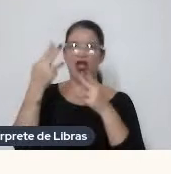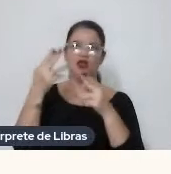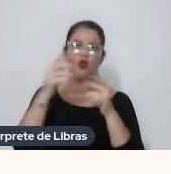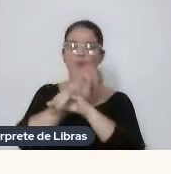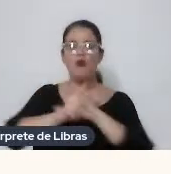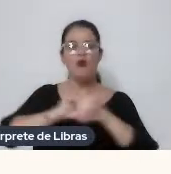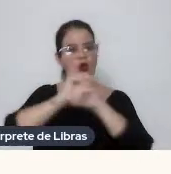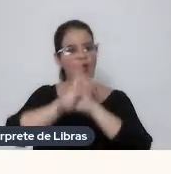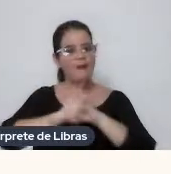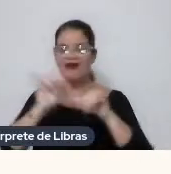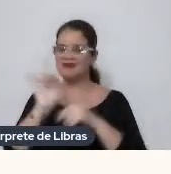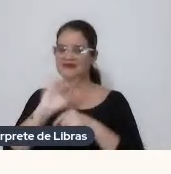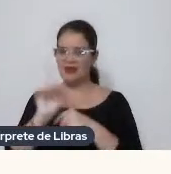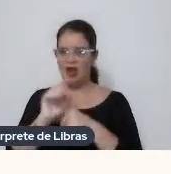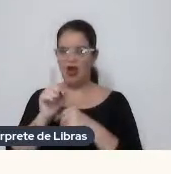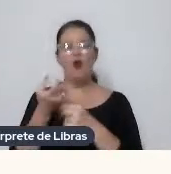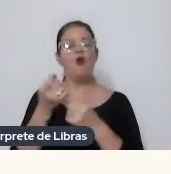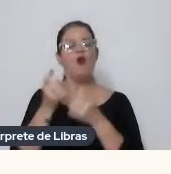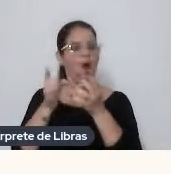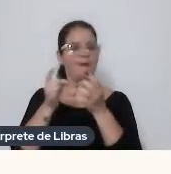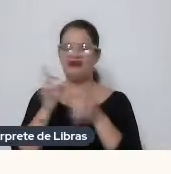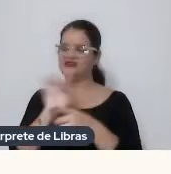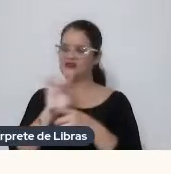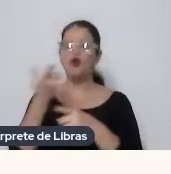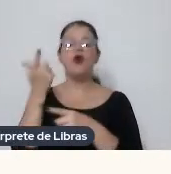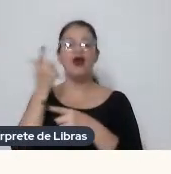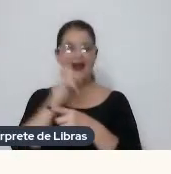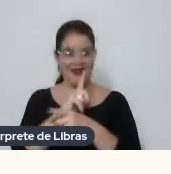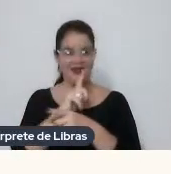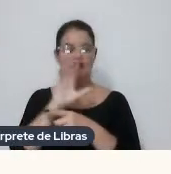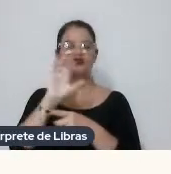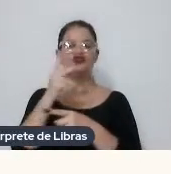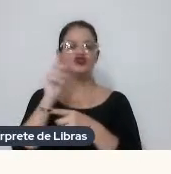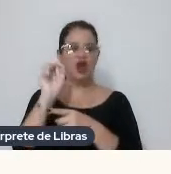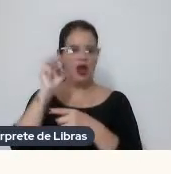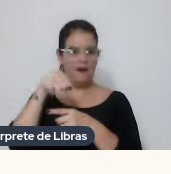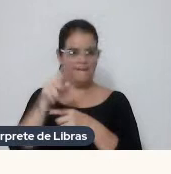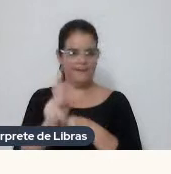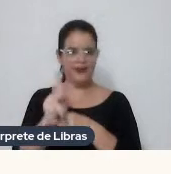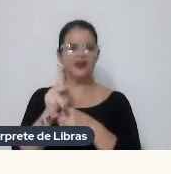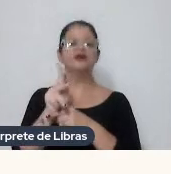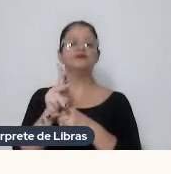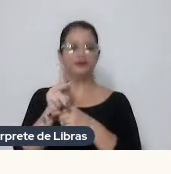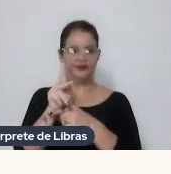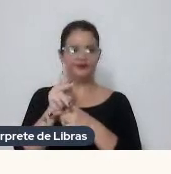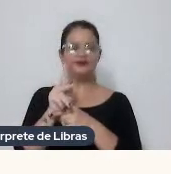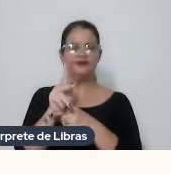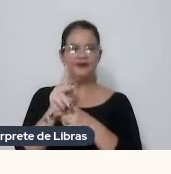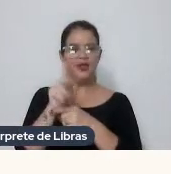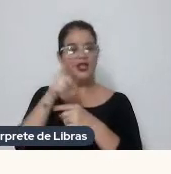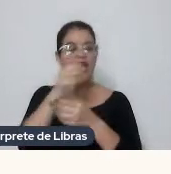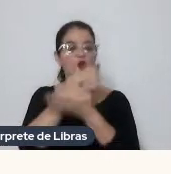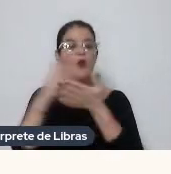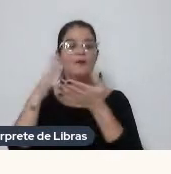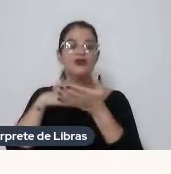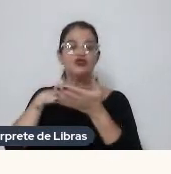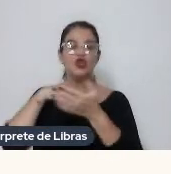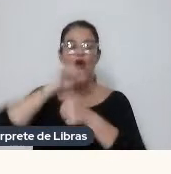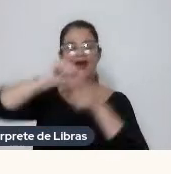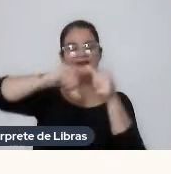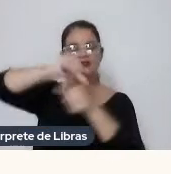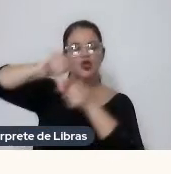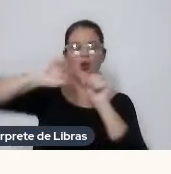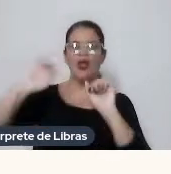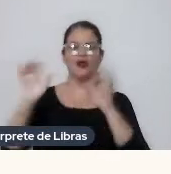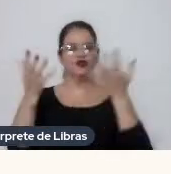O filme ganhou A sessão Contra e Champ E E aí ele Começou a circular Pelos festivais